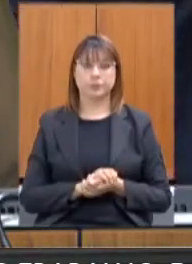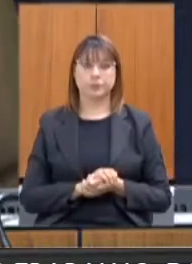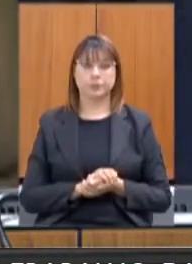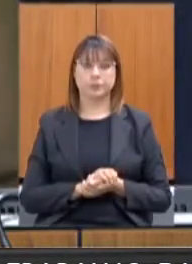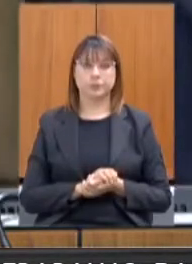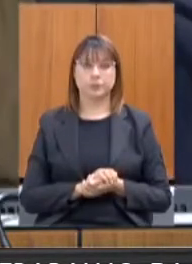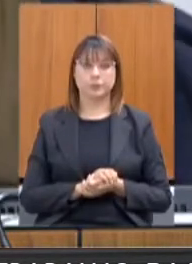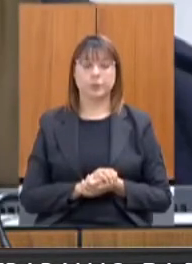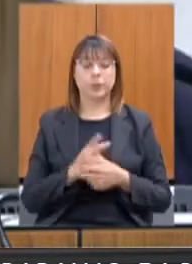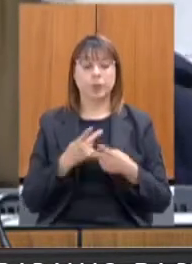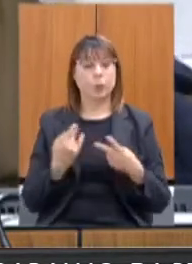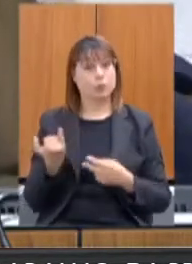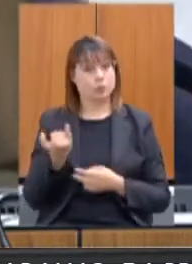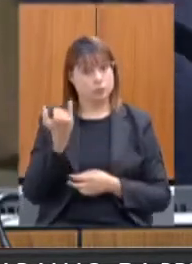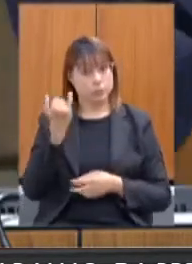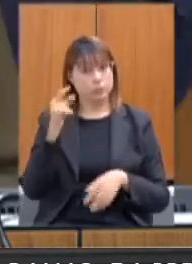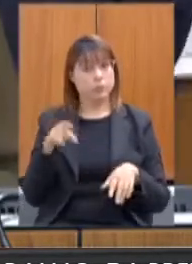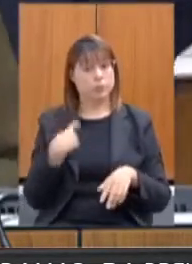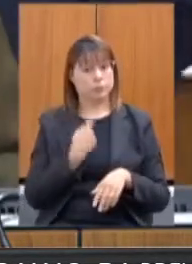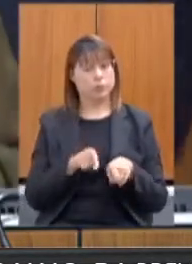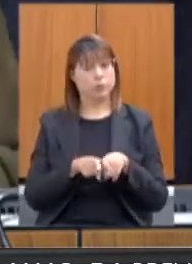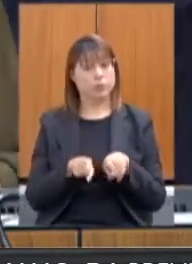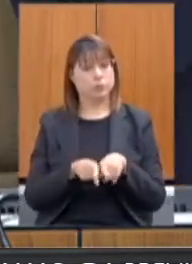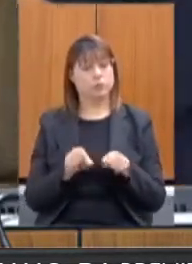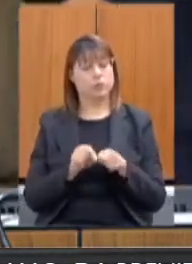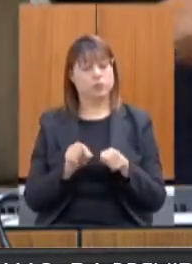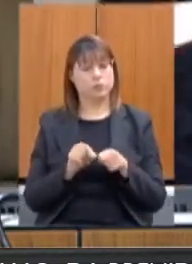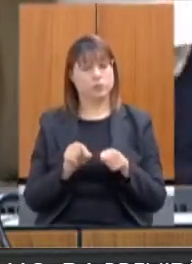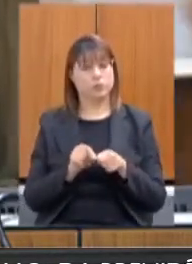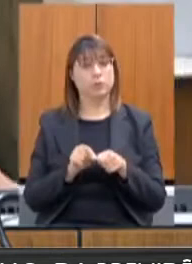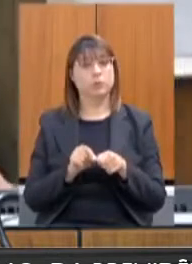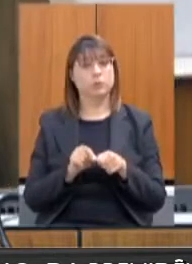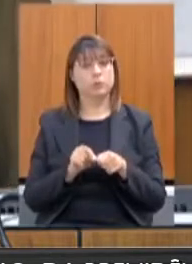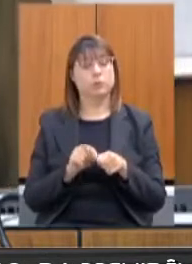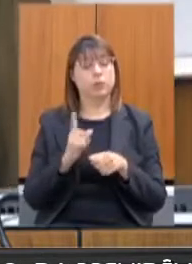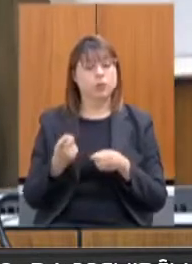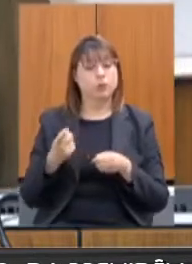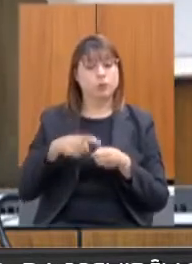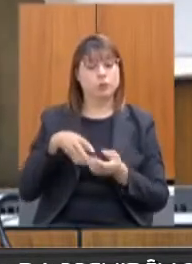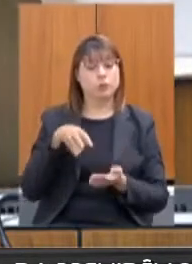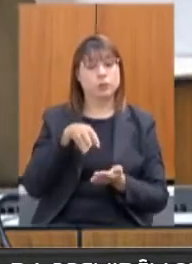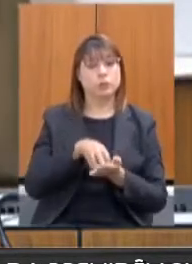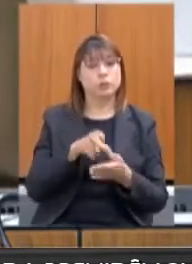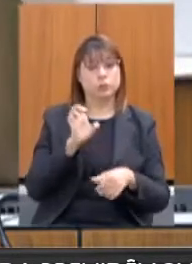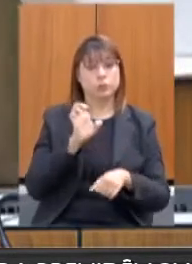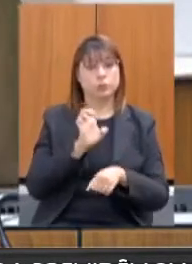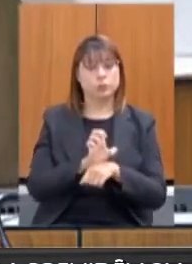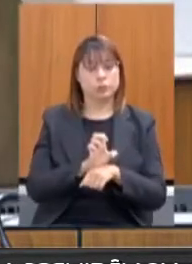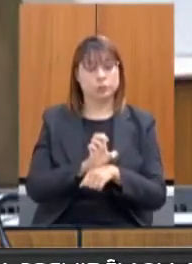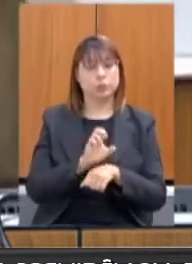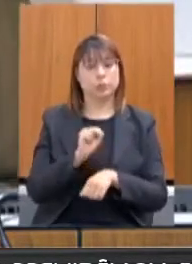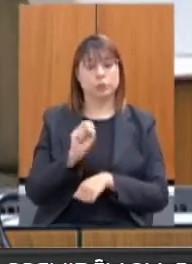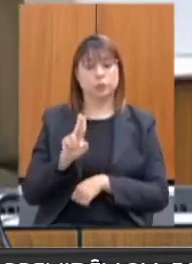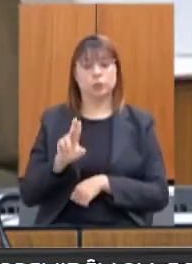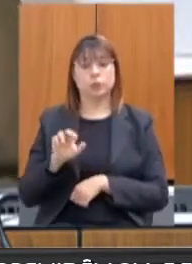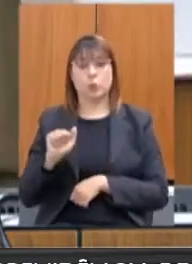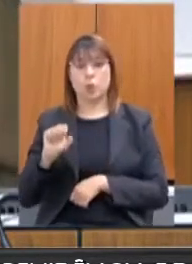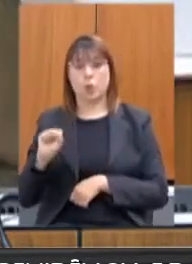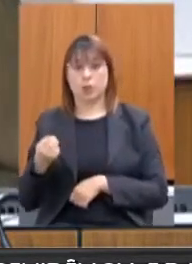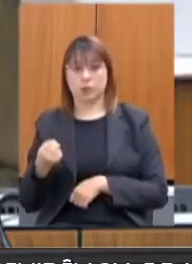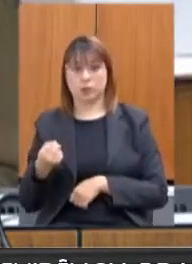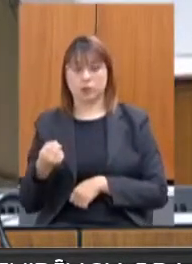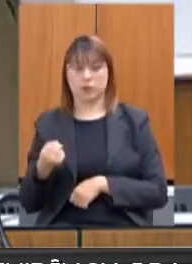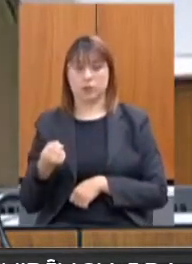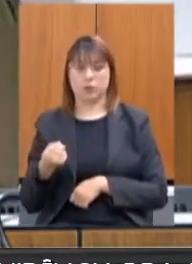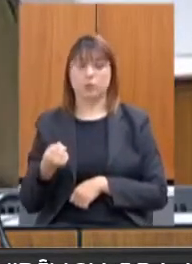E uma coisa muito importante que nós fizemos foi a retomada do Núcleo Estadual de Educação Permanente dos SUAS. Já fizemos